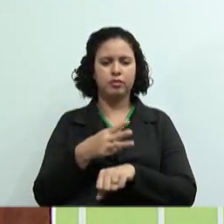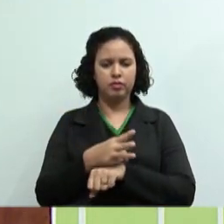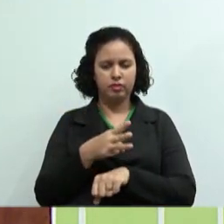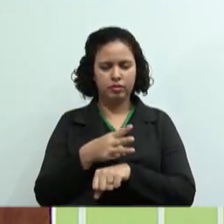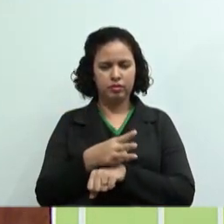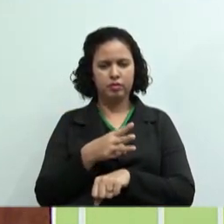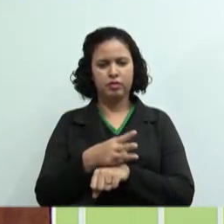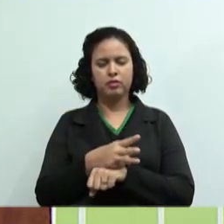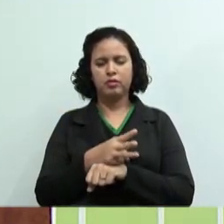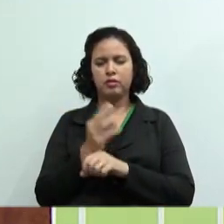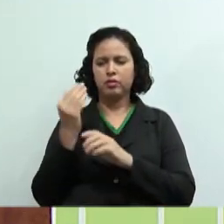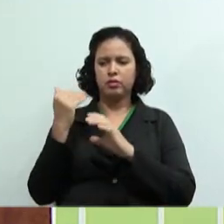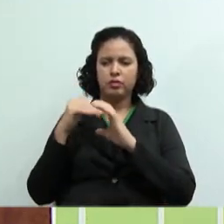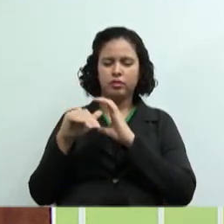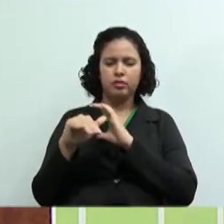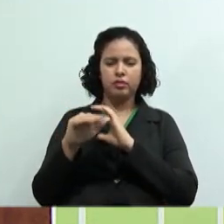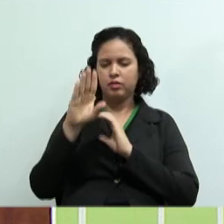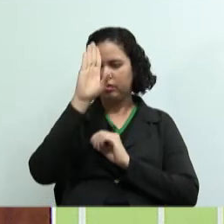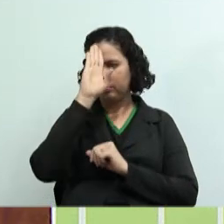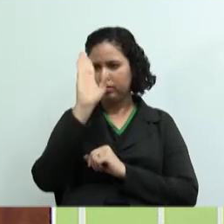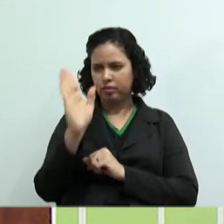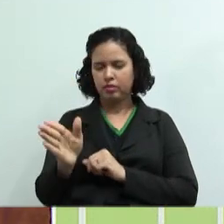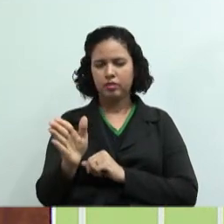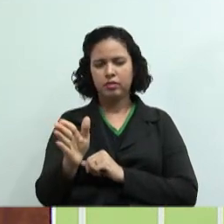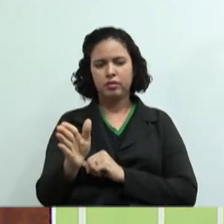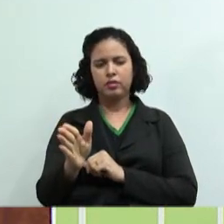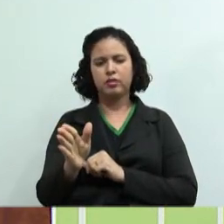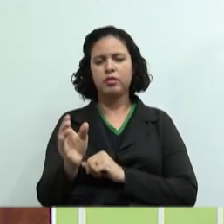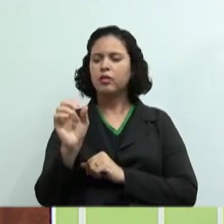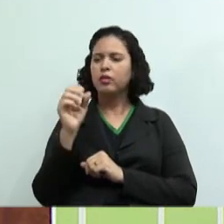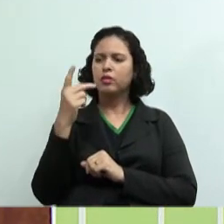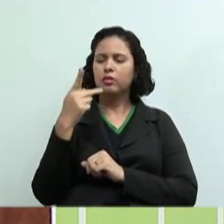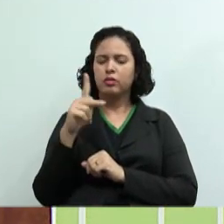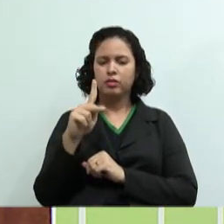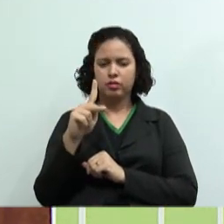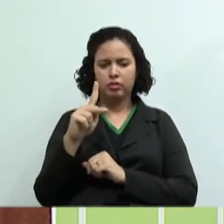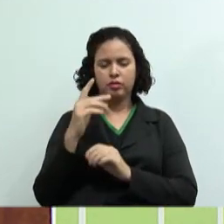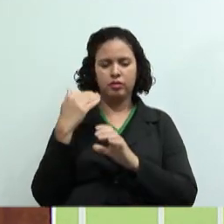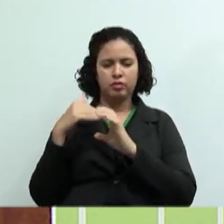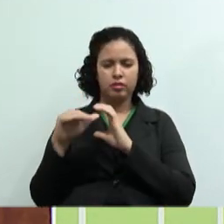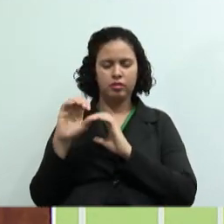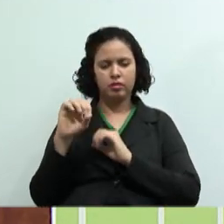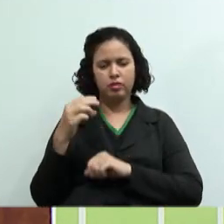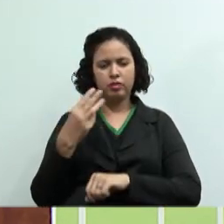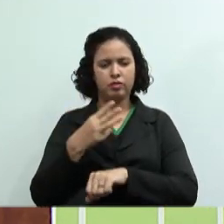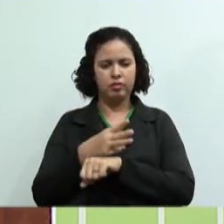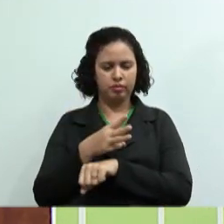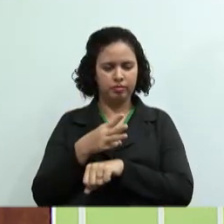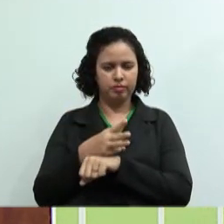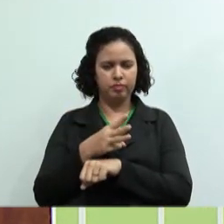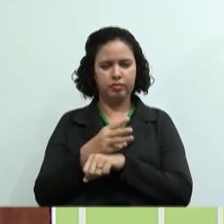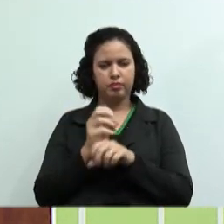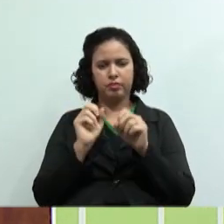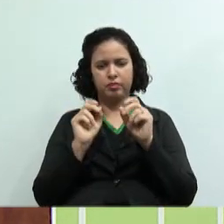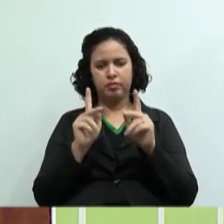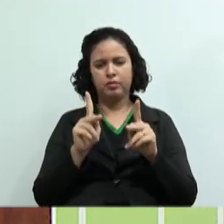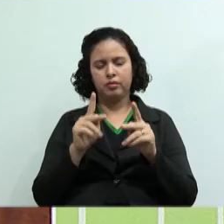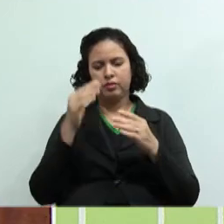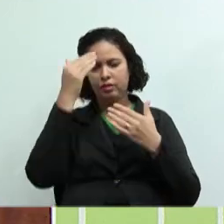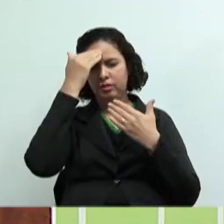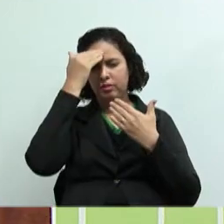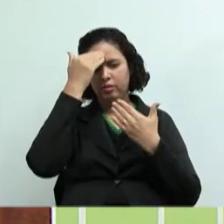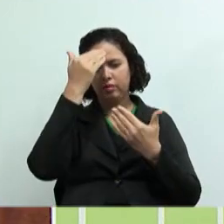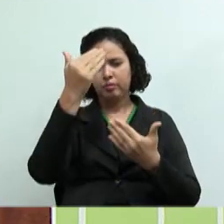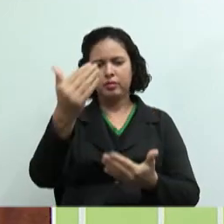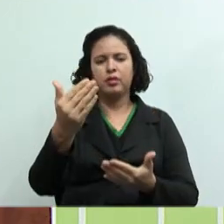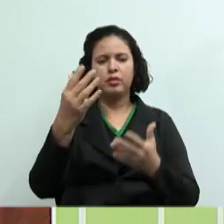eu vou mandar especificamente, tentar mandar esse material ou no e-mail de vocês ou pelo WhatsApp mesmo, tá bom? Nós agradecemos a